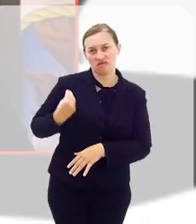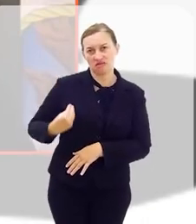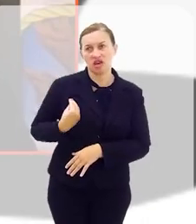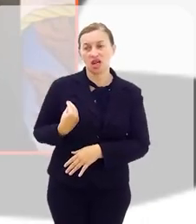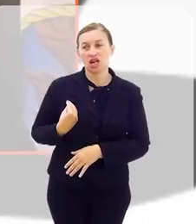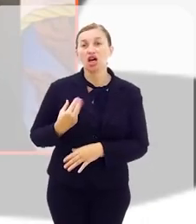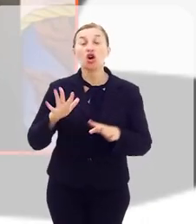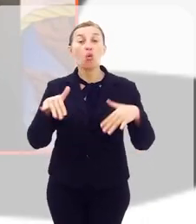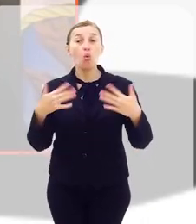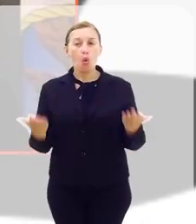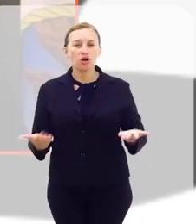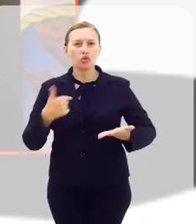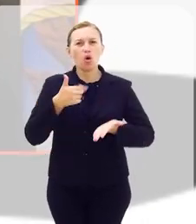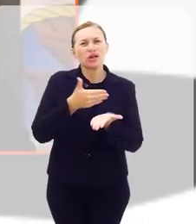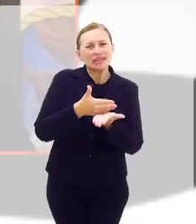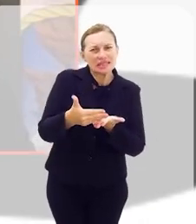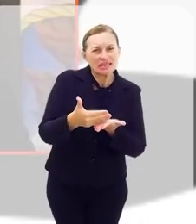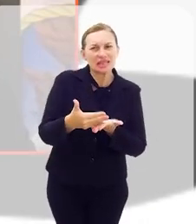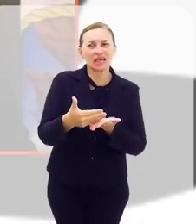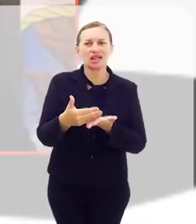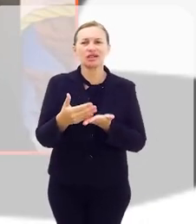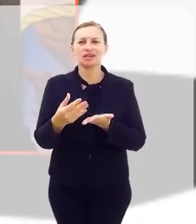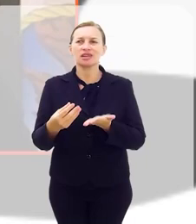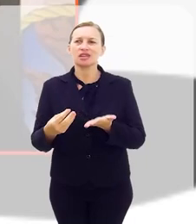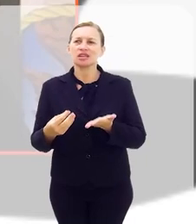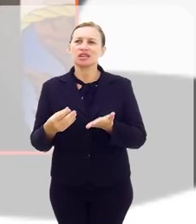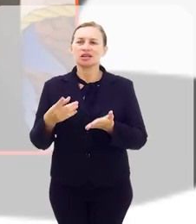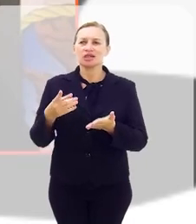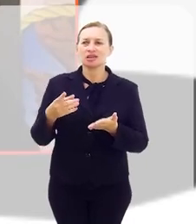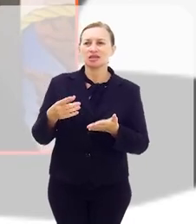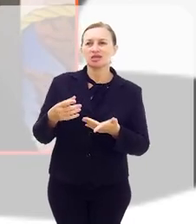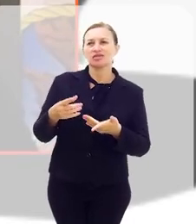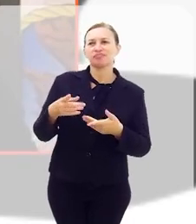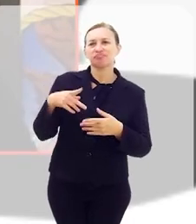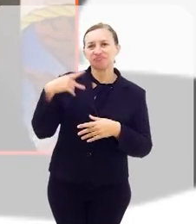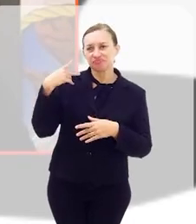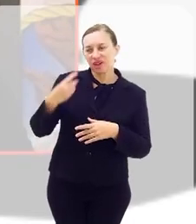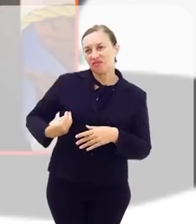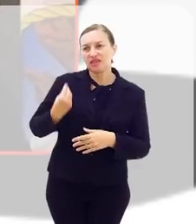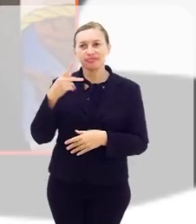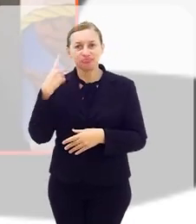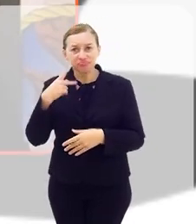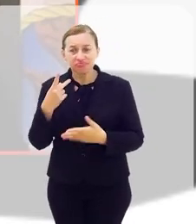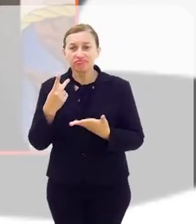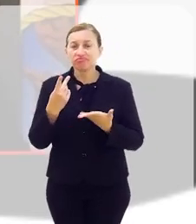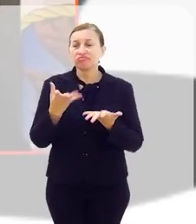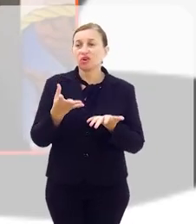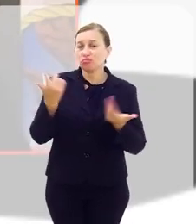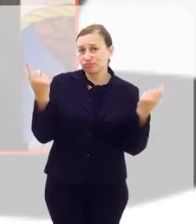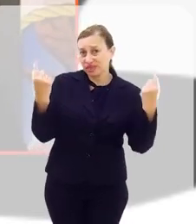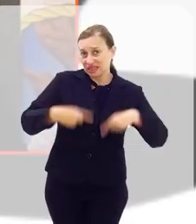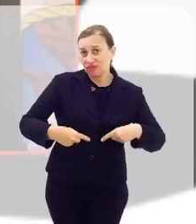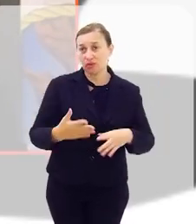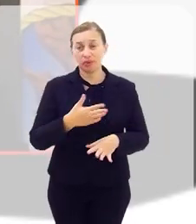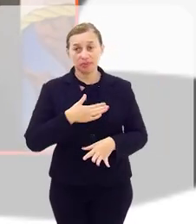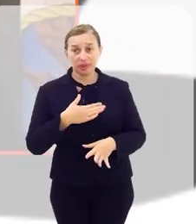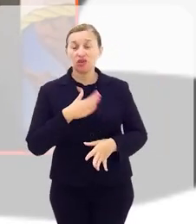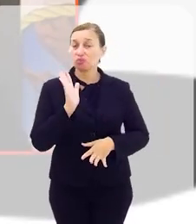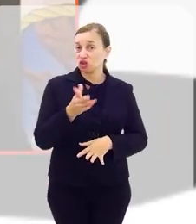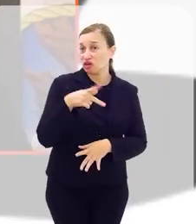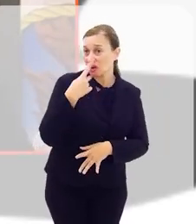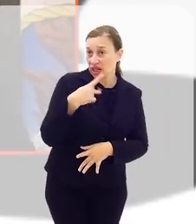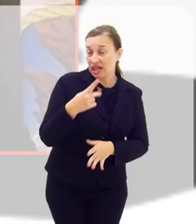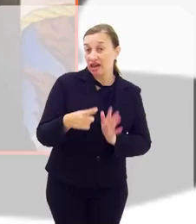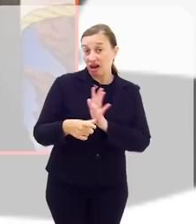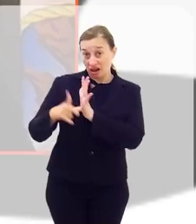E quando eu comecei na vida pública, na realidade foi um desafio para mim. Como eu aqui havia